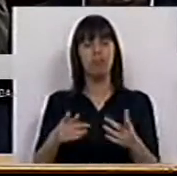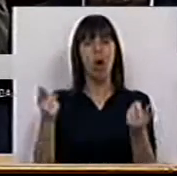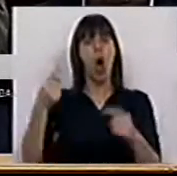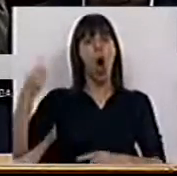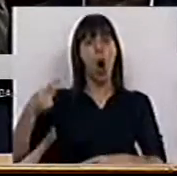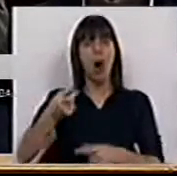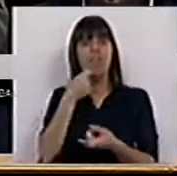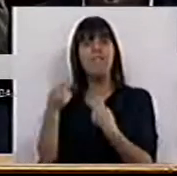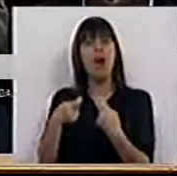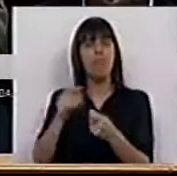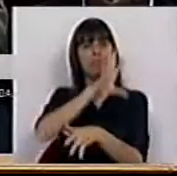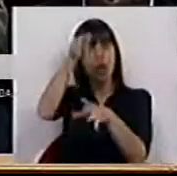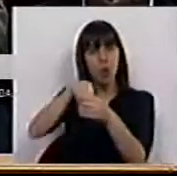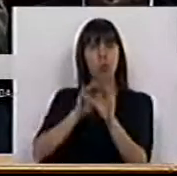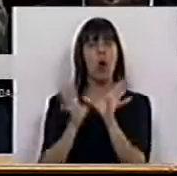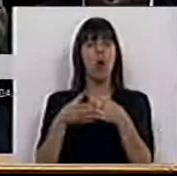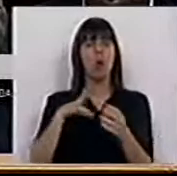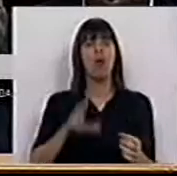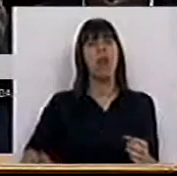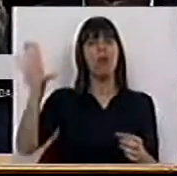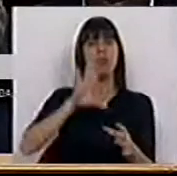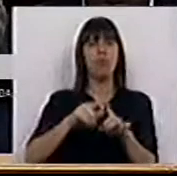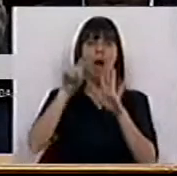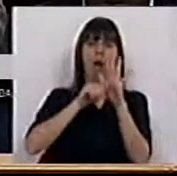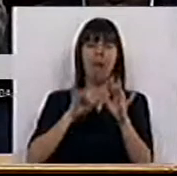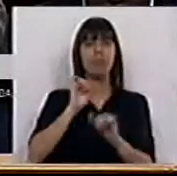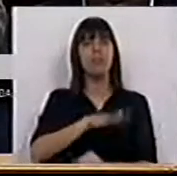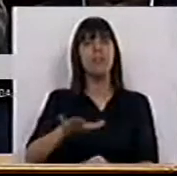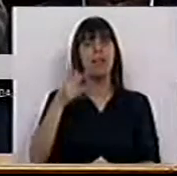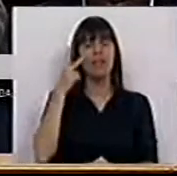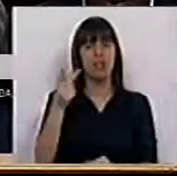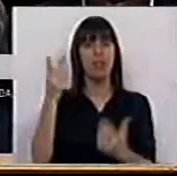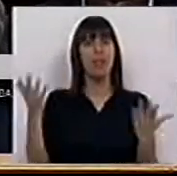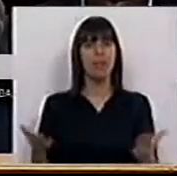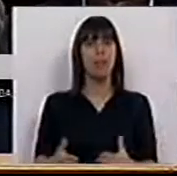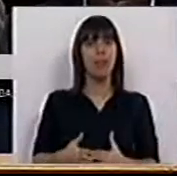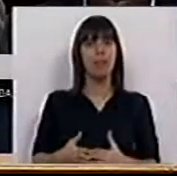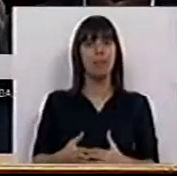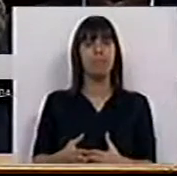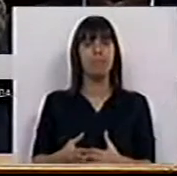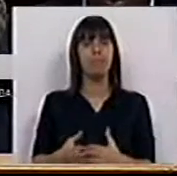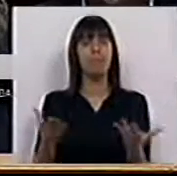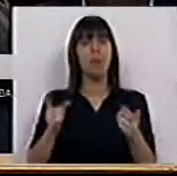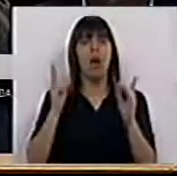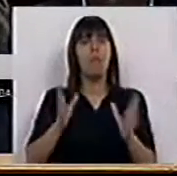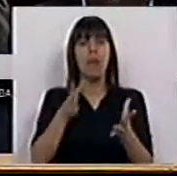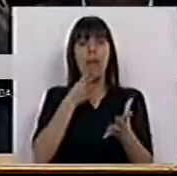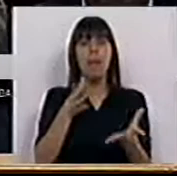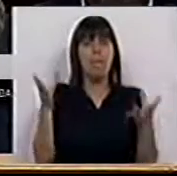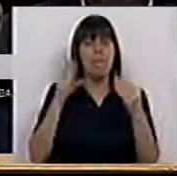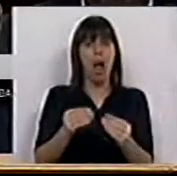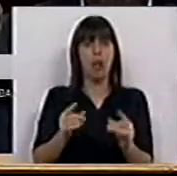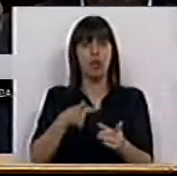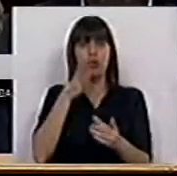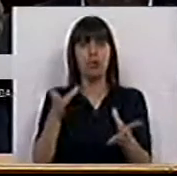a Ordem de Farmacêuticos inclua o Conselho Nacional da Ética para as Ciências da Vida. Não é preciso dizer mais